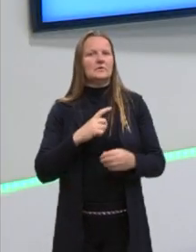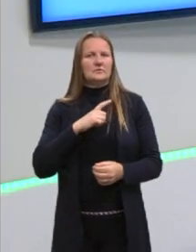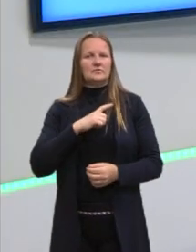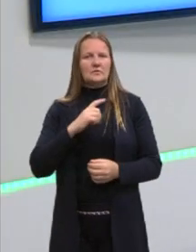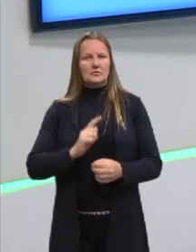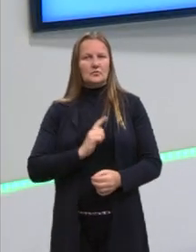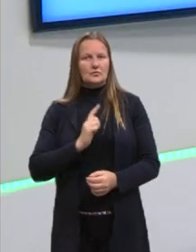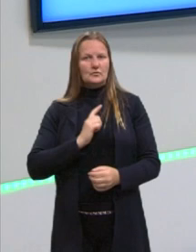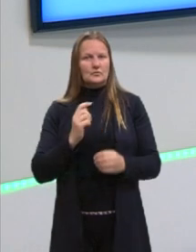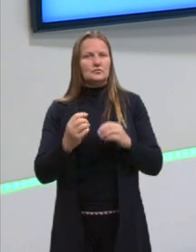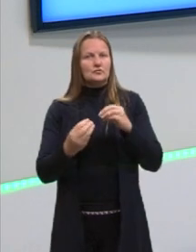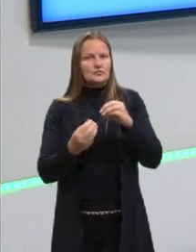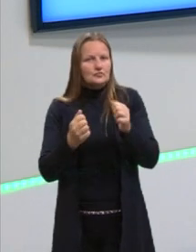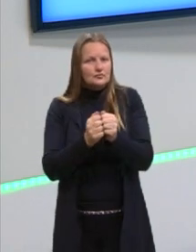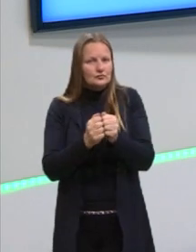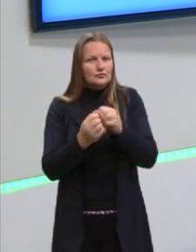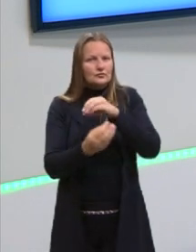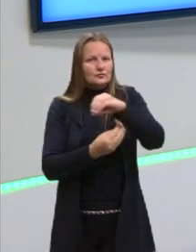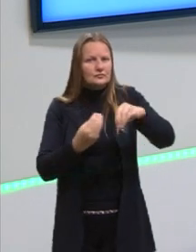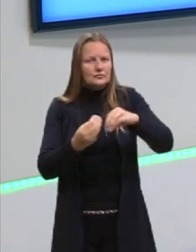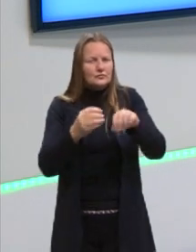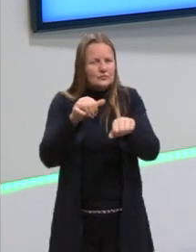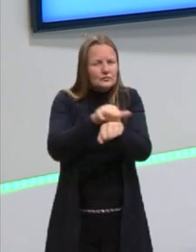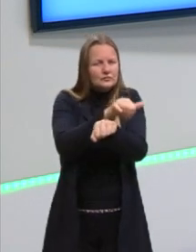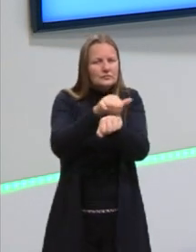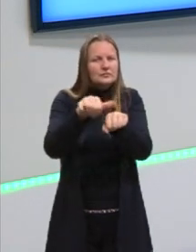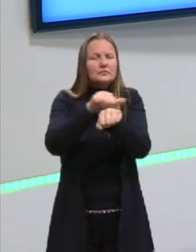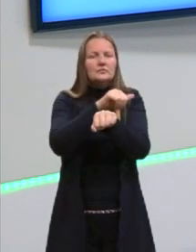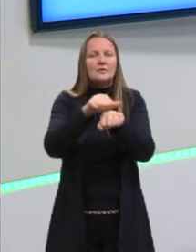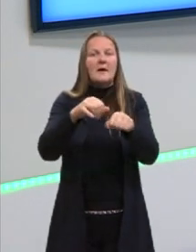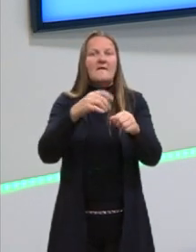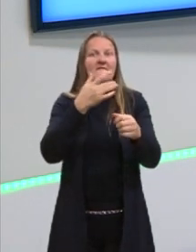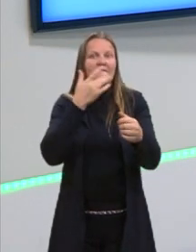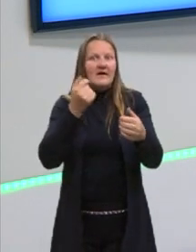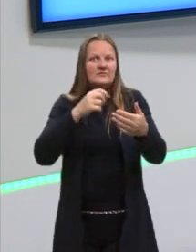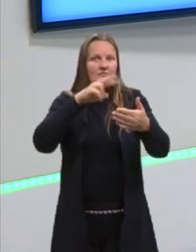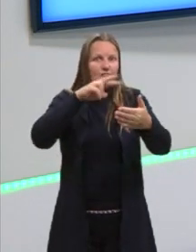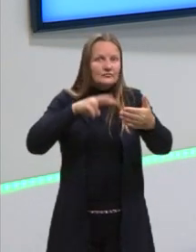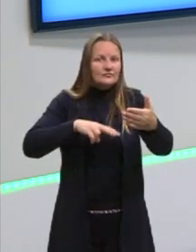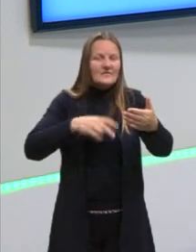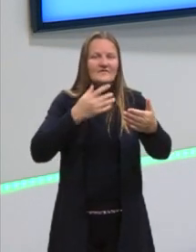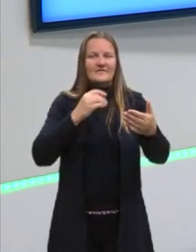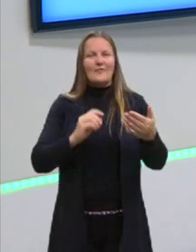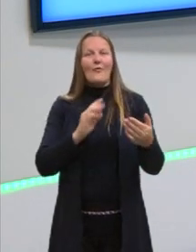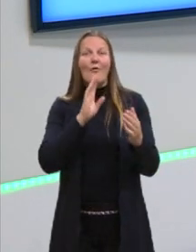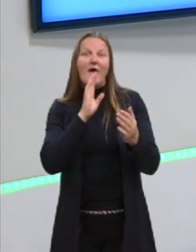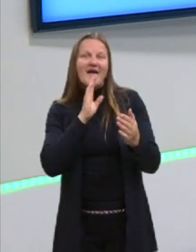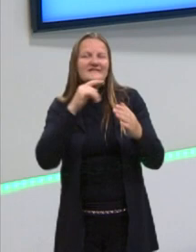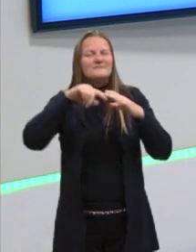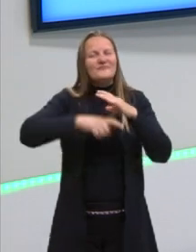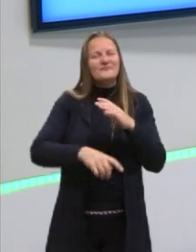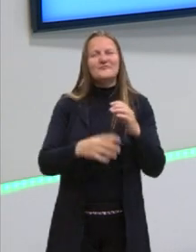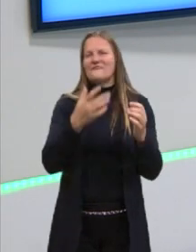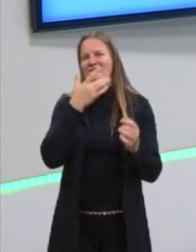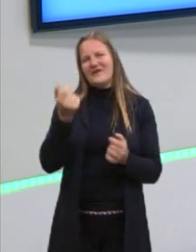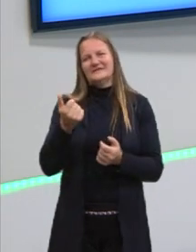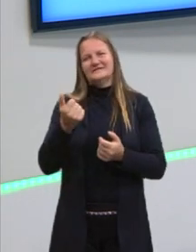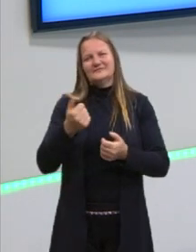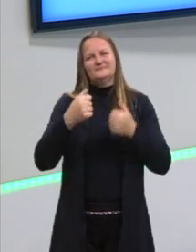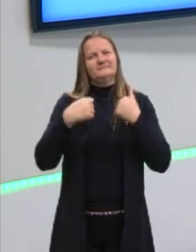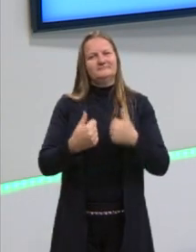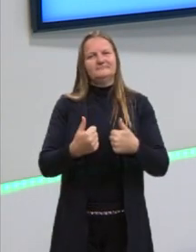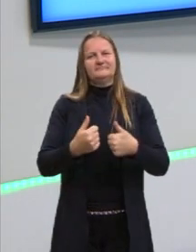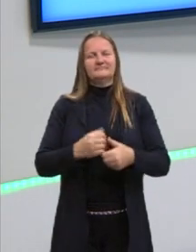conteúdos gramaticais para fazer a interpretação. Então, sabendo o conteúdo gramatical, vocês com certeza